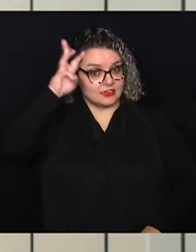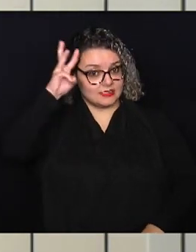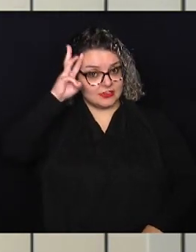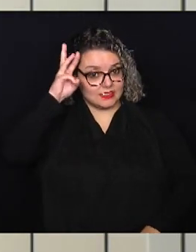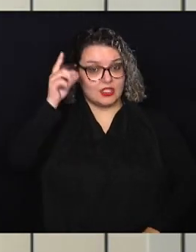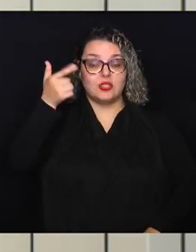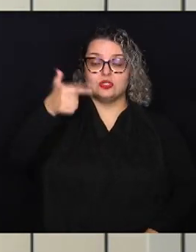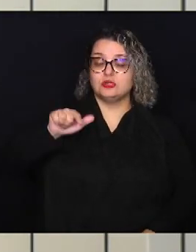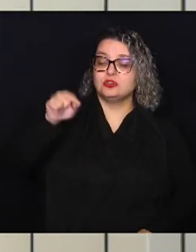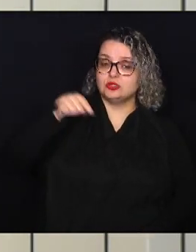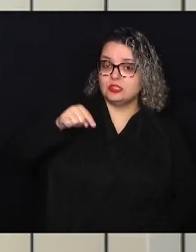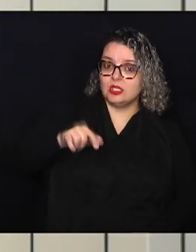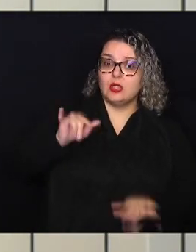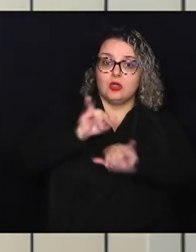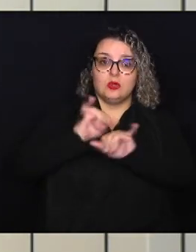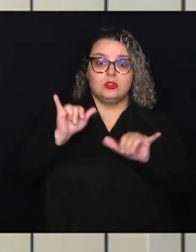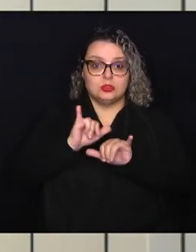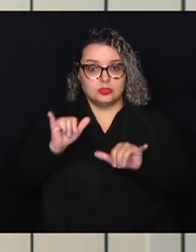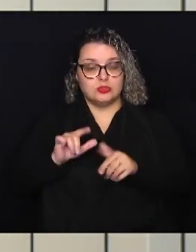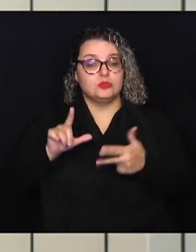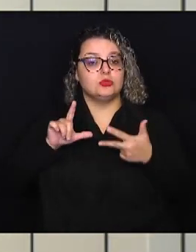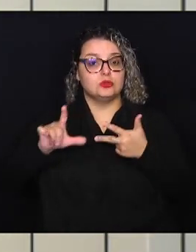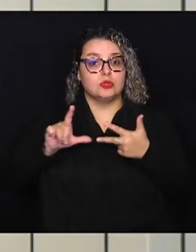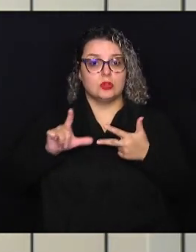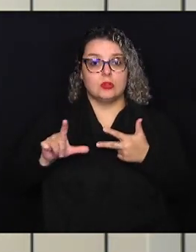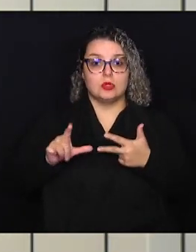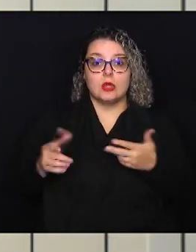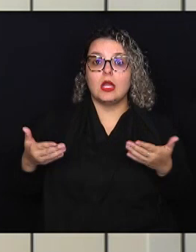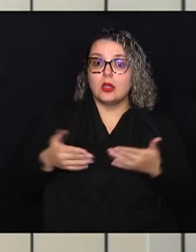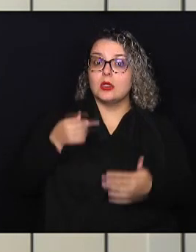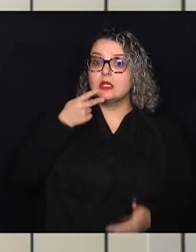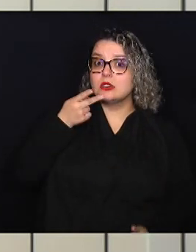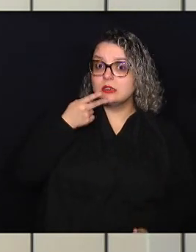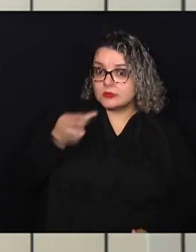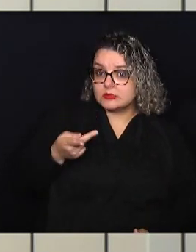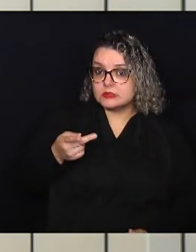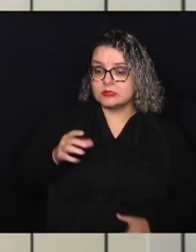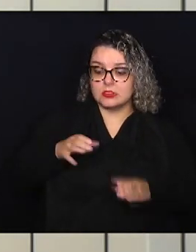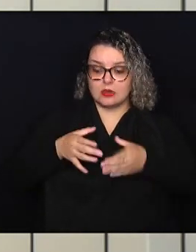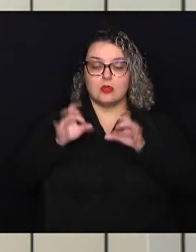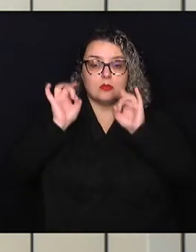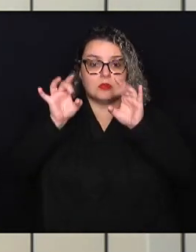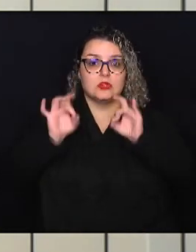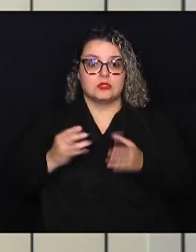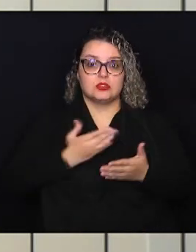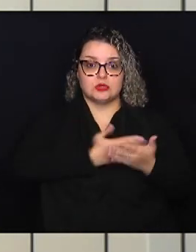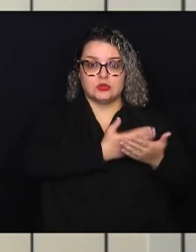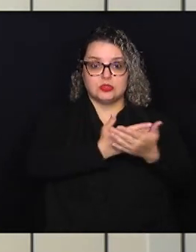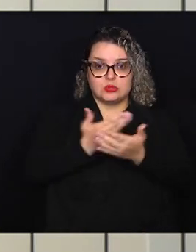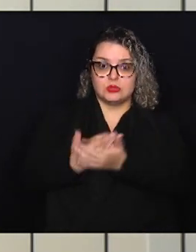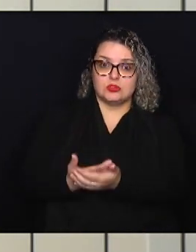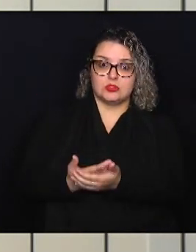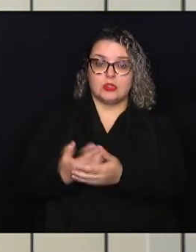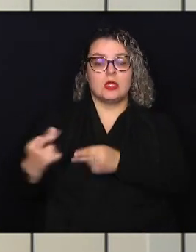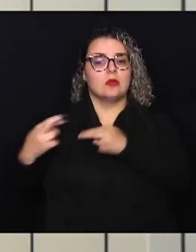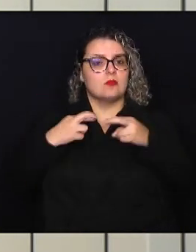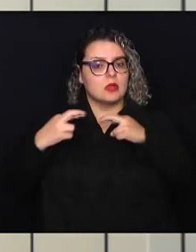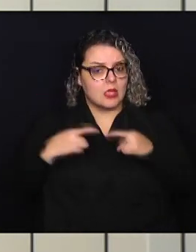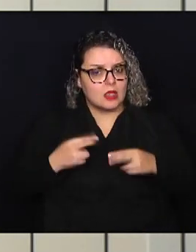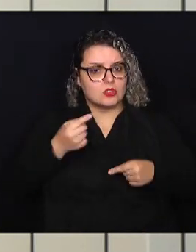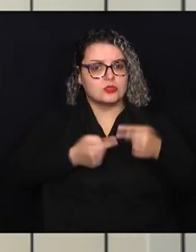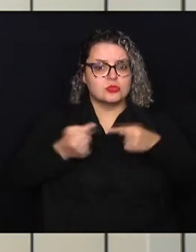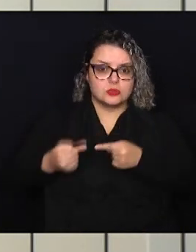a gente segue aqui com as notícias do Legislativo, agora falando da Comissão Especial de Estudos, que vai analisar e